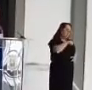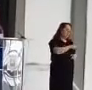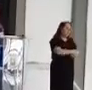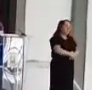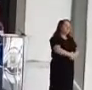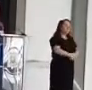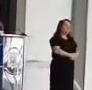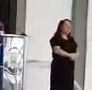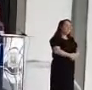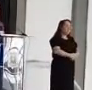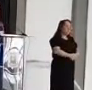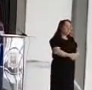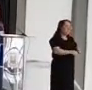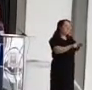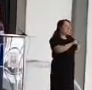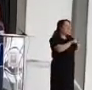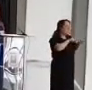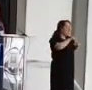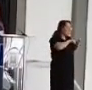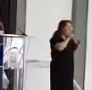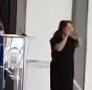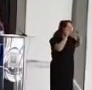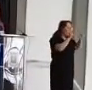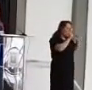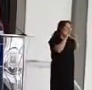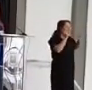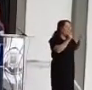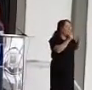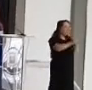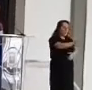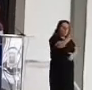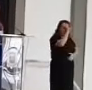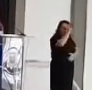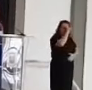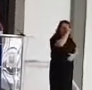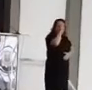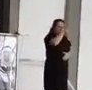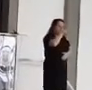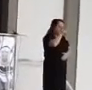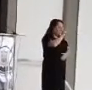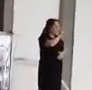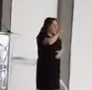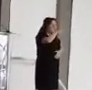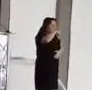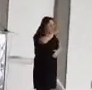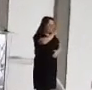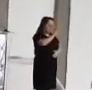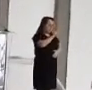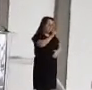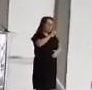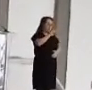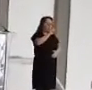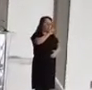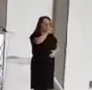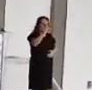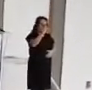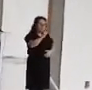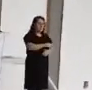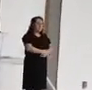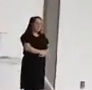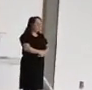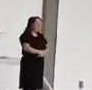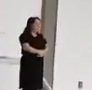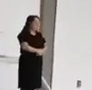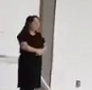imprensa e também questão da história do Instituto Santa Rosa do Sul. Hoje aqui eu vim trazer essa